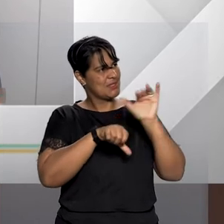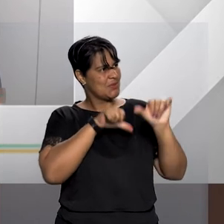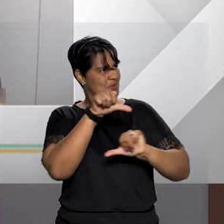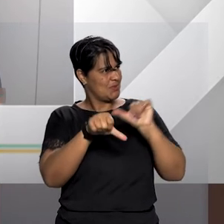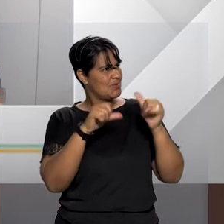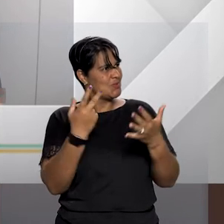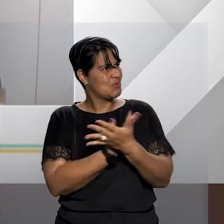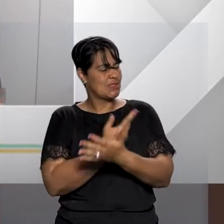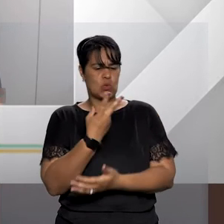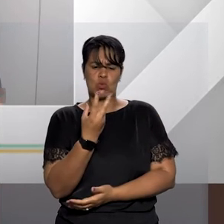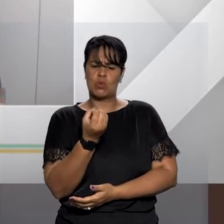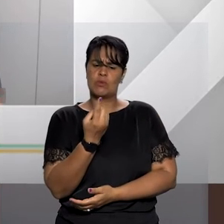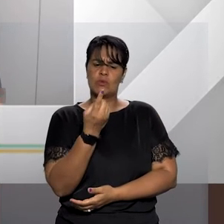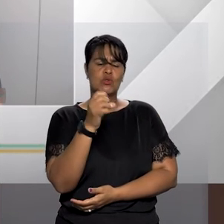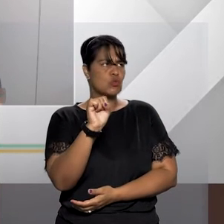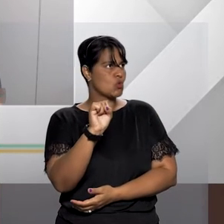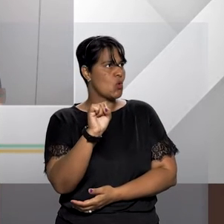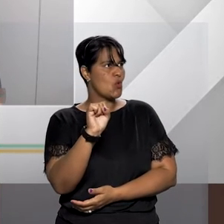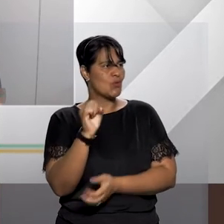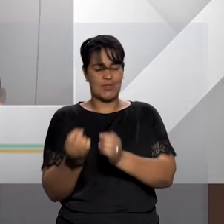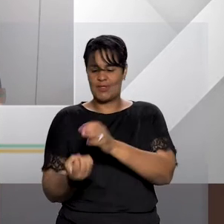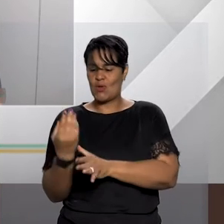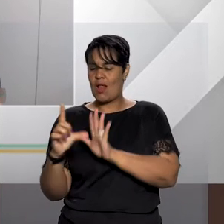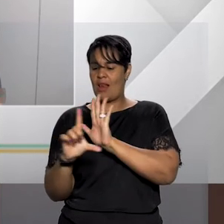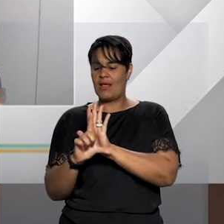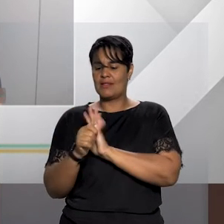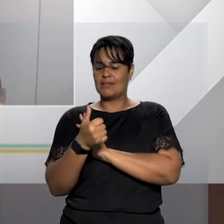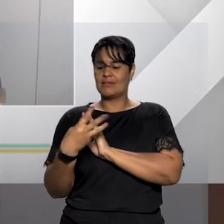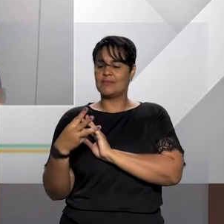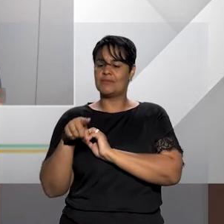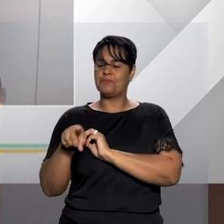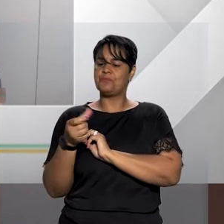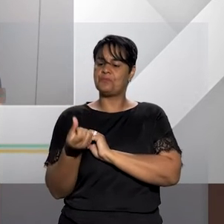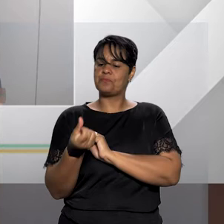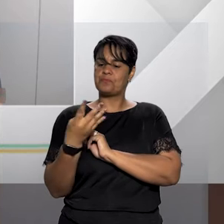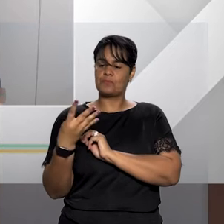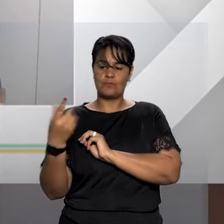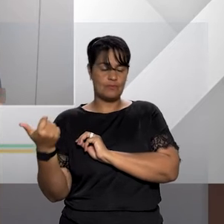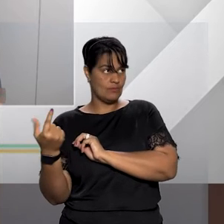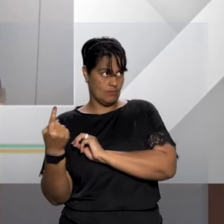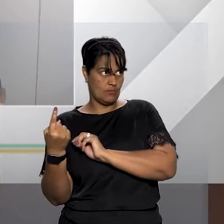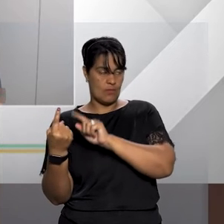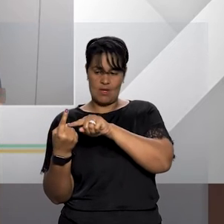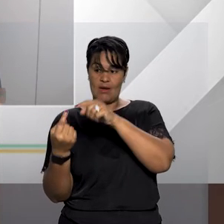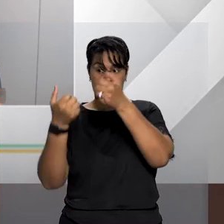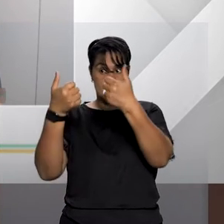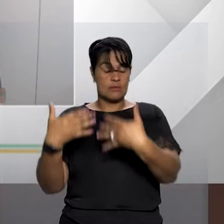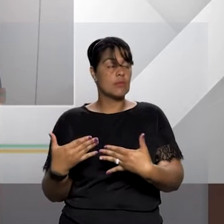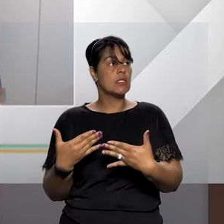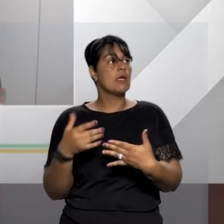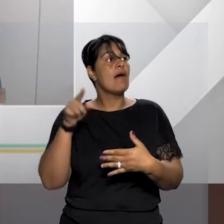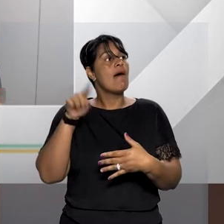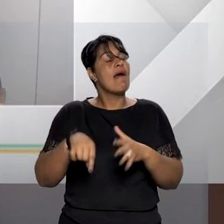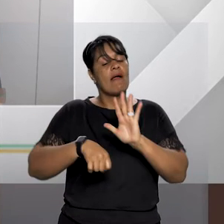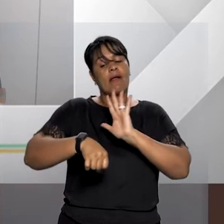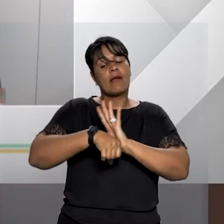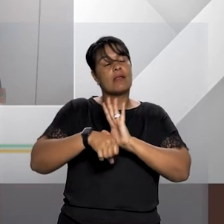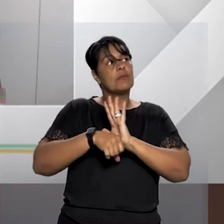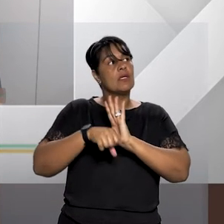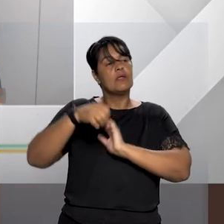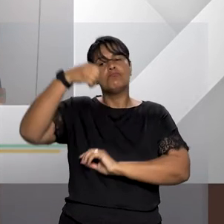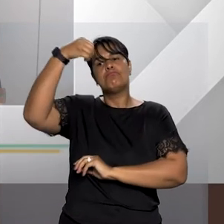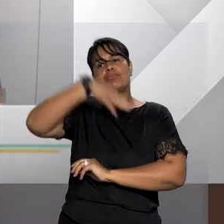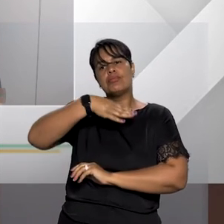em 2018 com a lei 13.641 que tipificou o crime de descumprimento de medida protetiva.